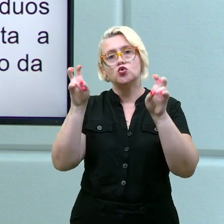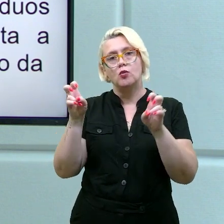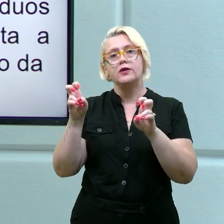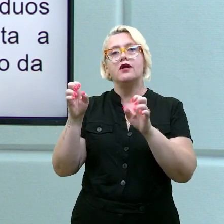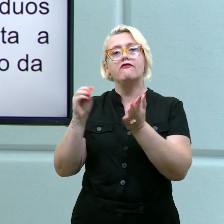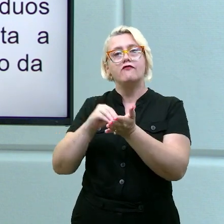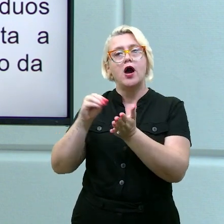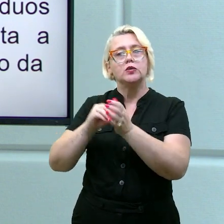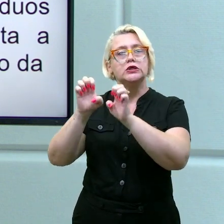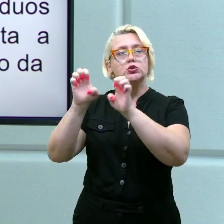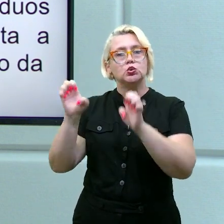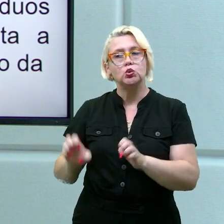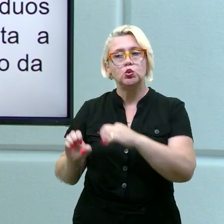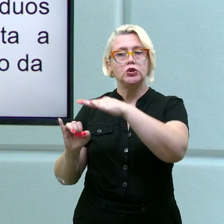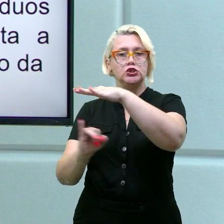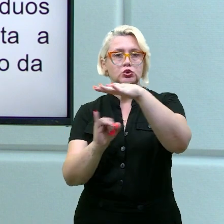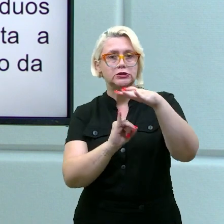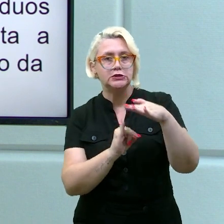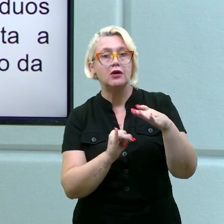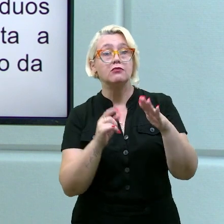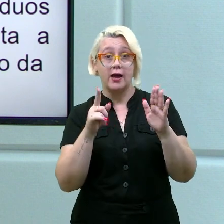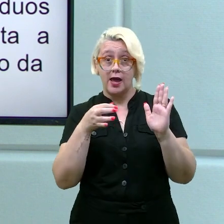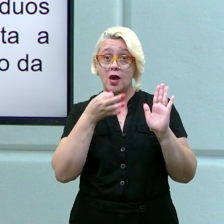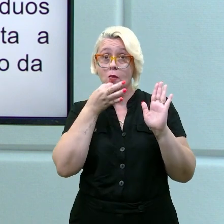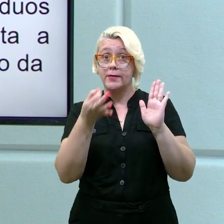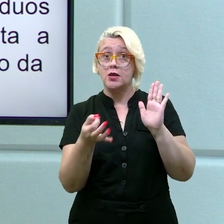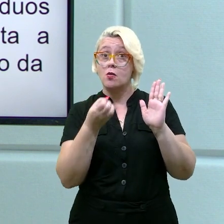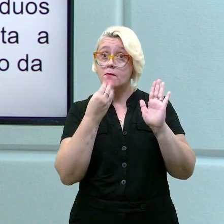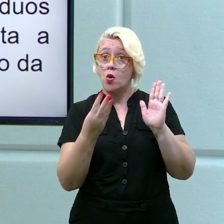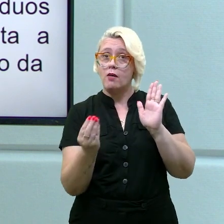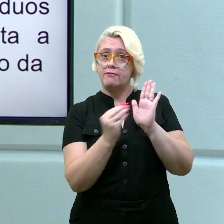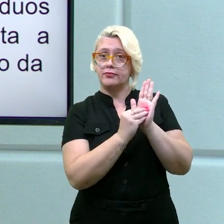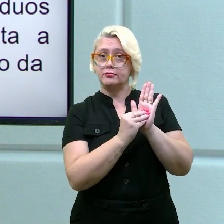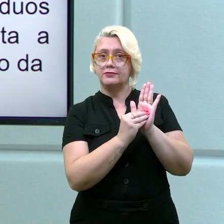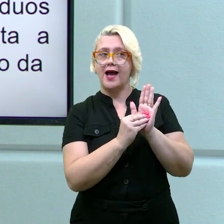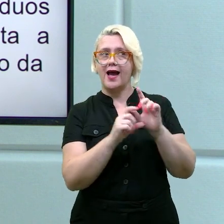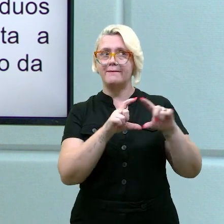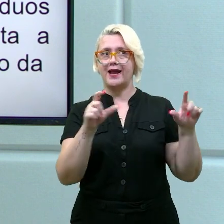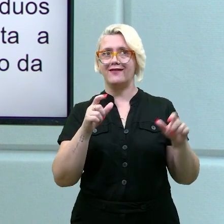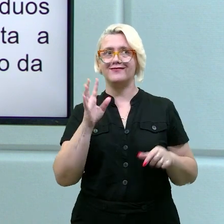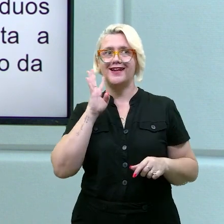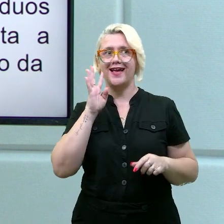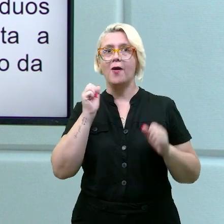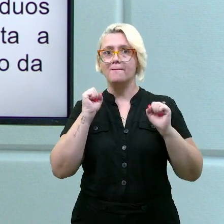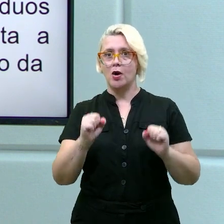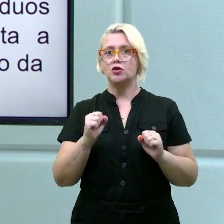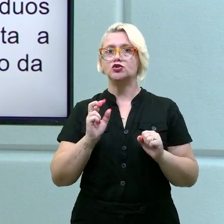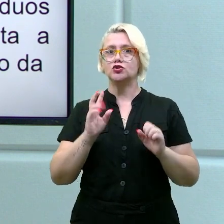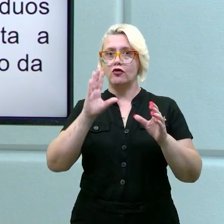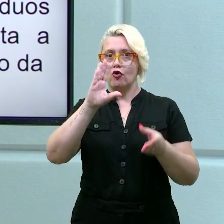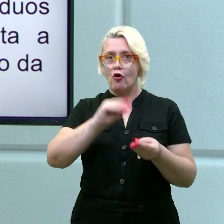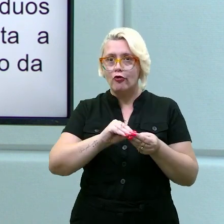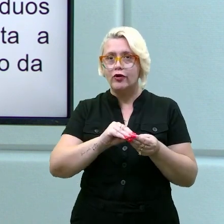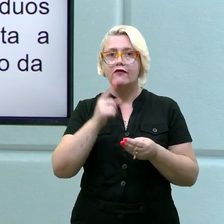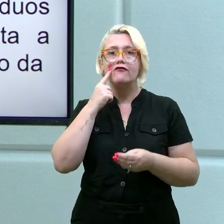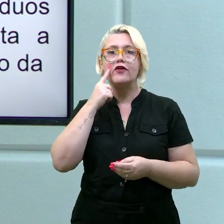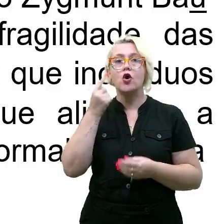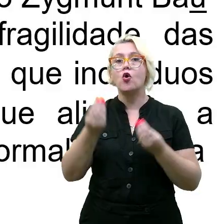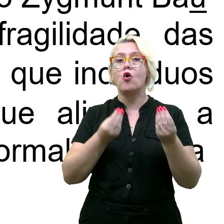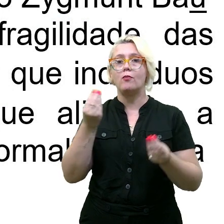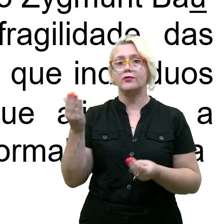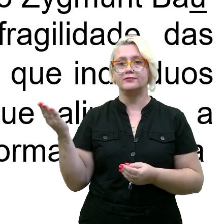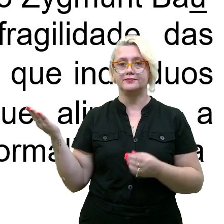instituições. É um argumento muito bom. Então, você fala, putz, meu parágrafo está legal. Agora, eu já posso concluir. Então, vamos ver.